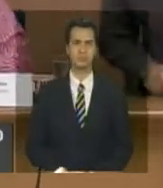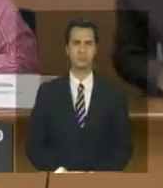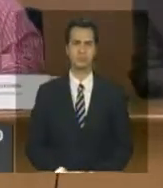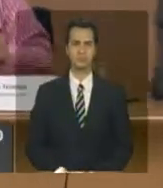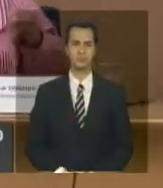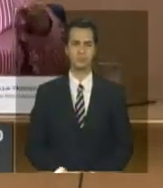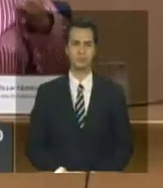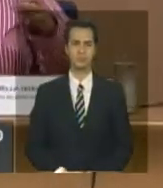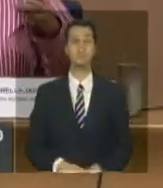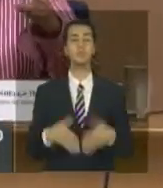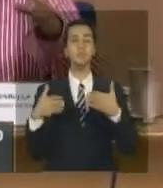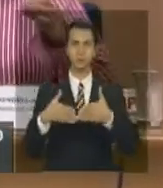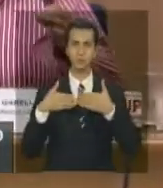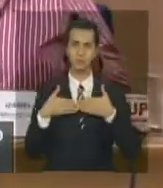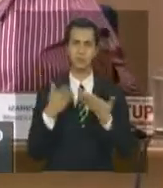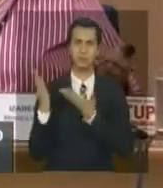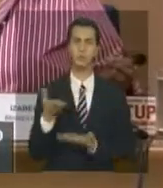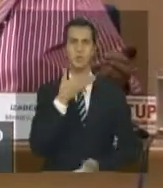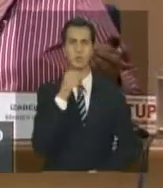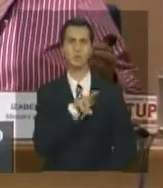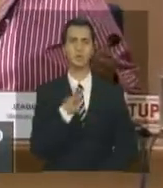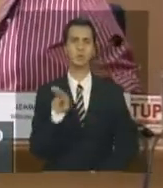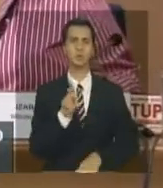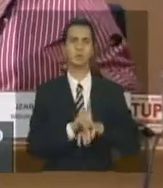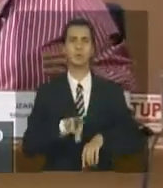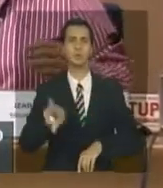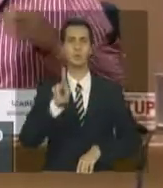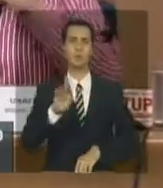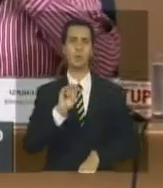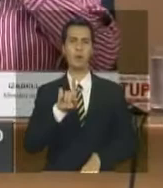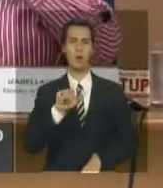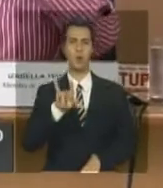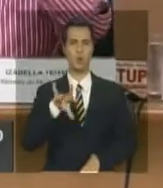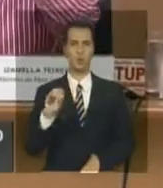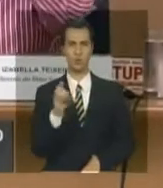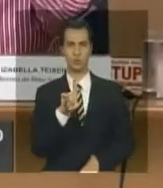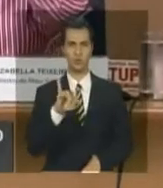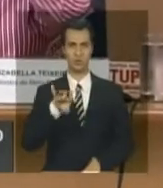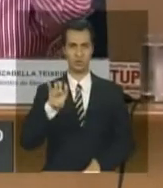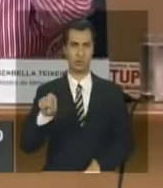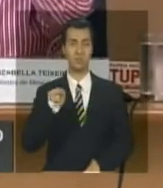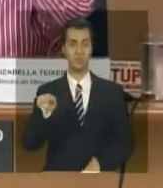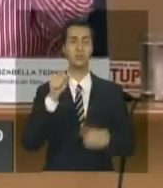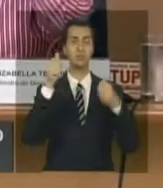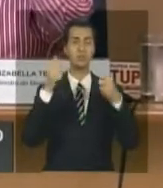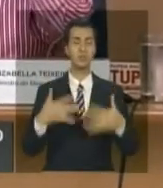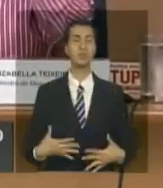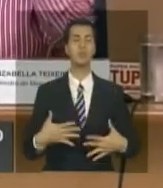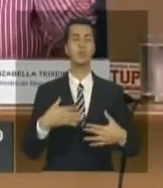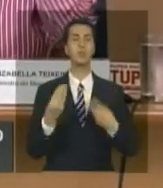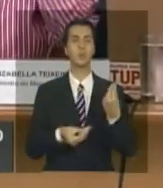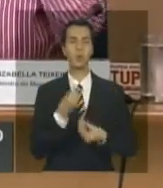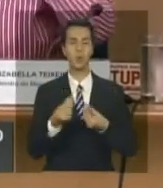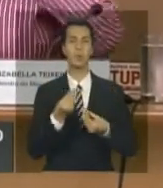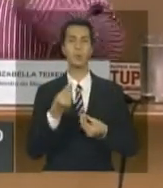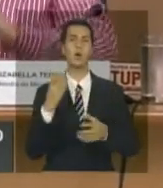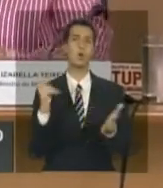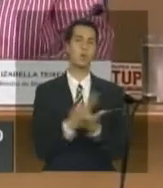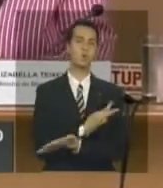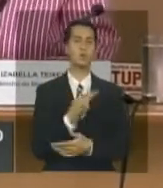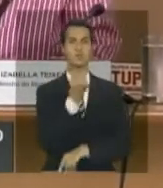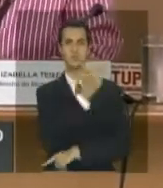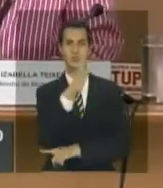Dias para fazer a apresentação dos dados de monitoramento dos biomas Pantanal, Pampa e Mata